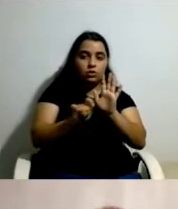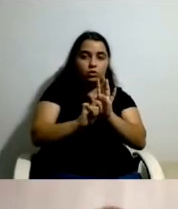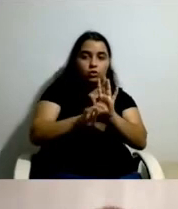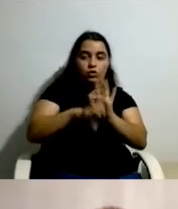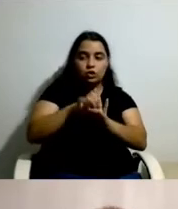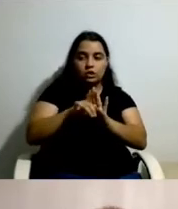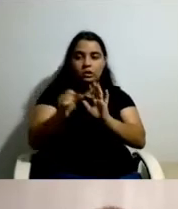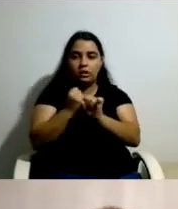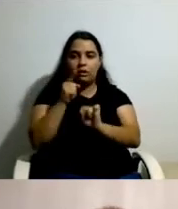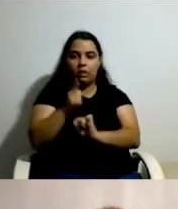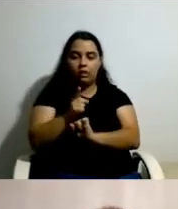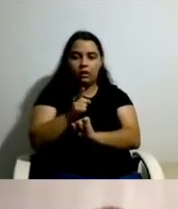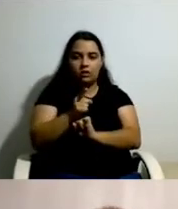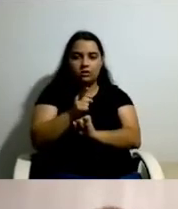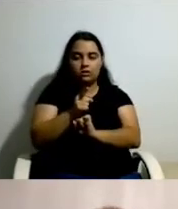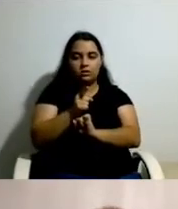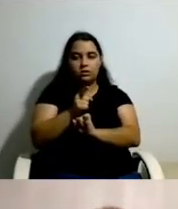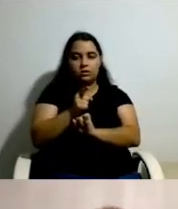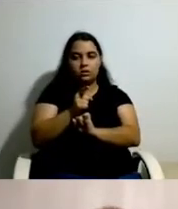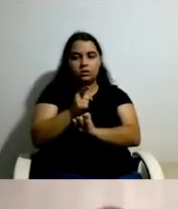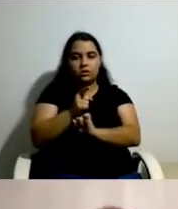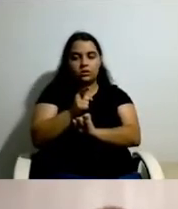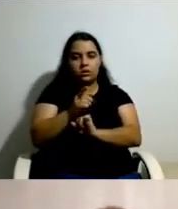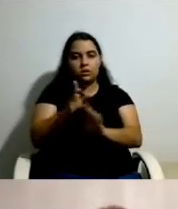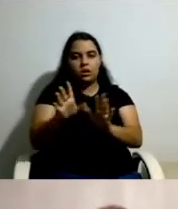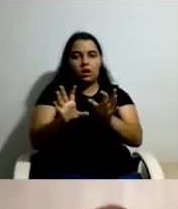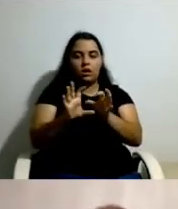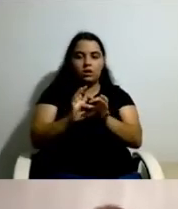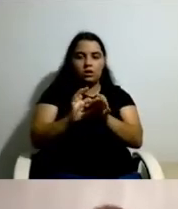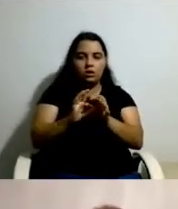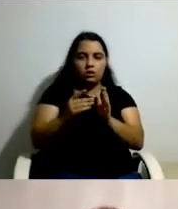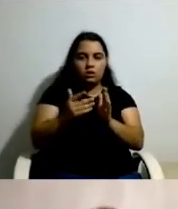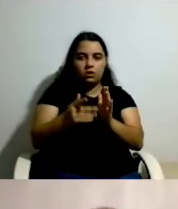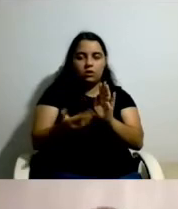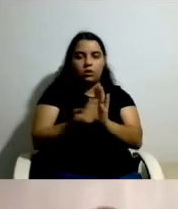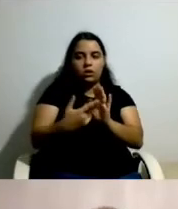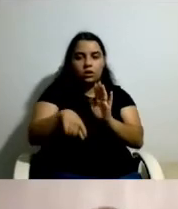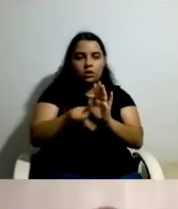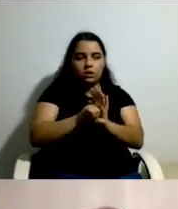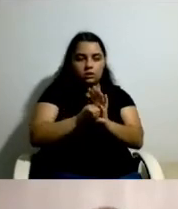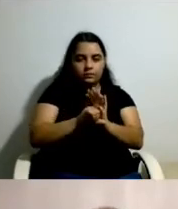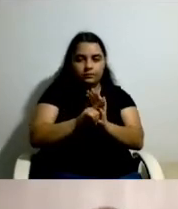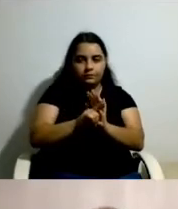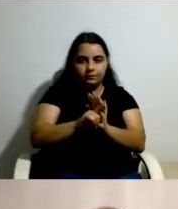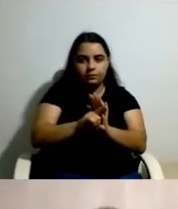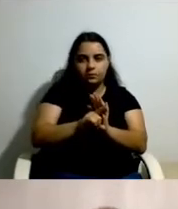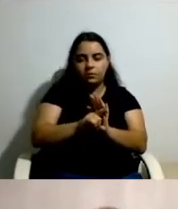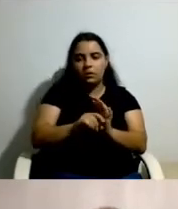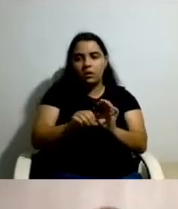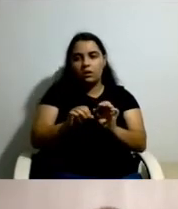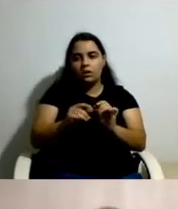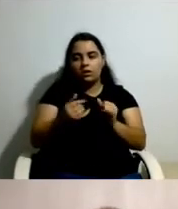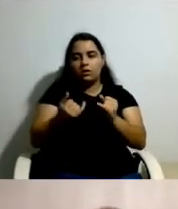que foi feito já com o decreto-lei de um movimento da vida independente que acalculou algumas